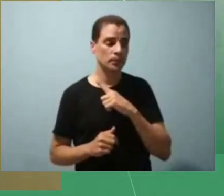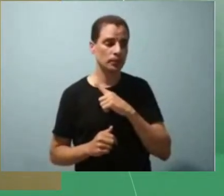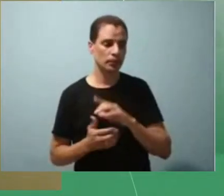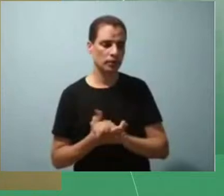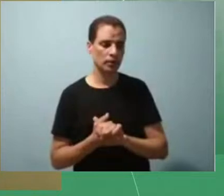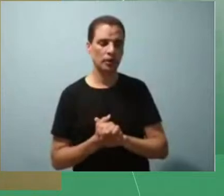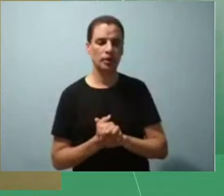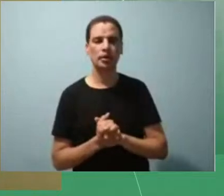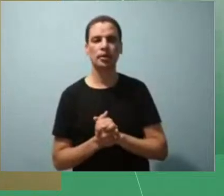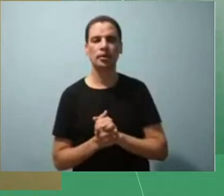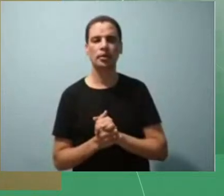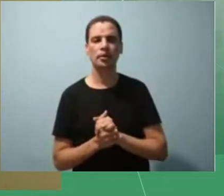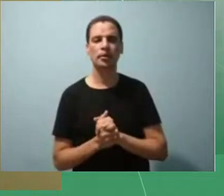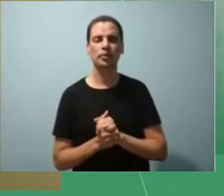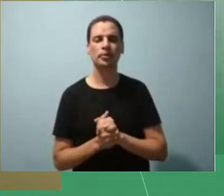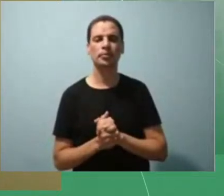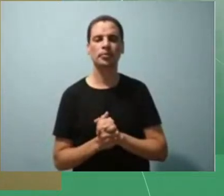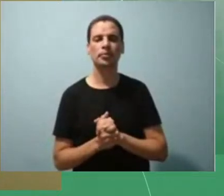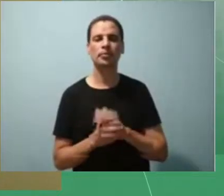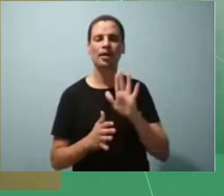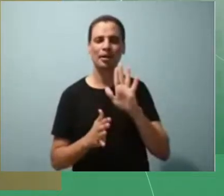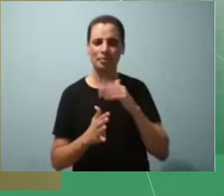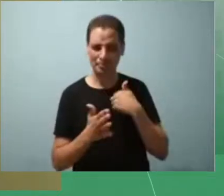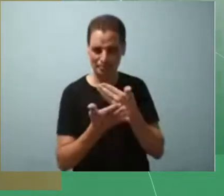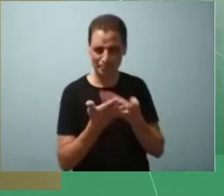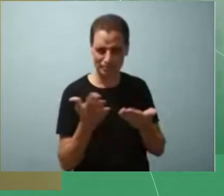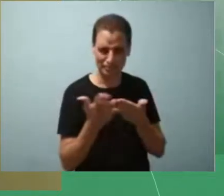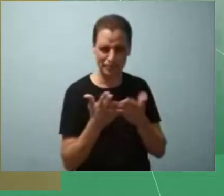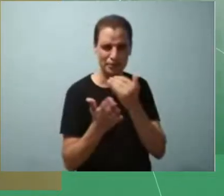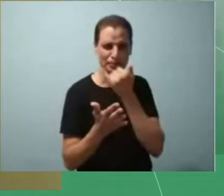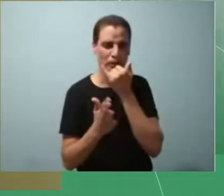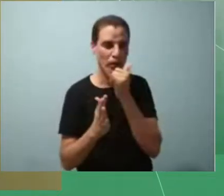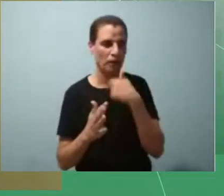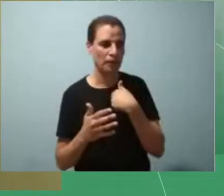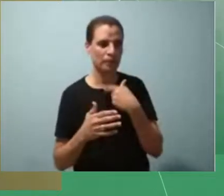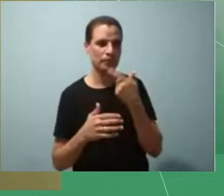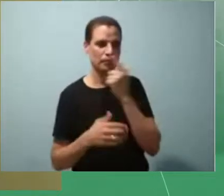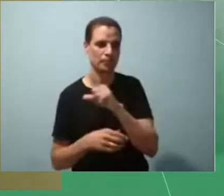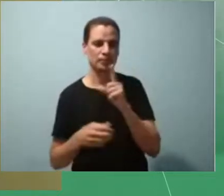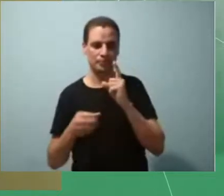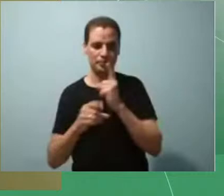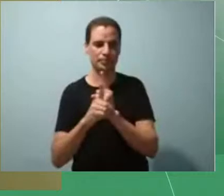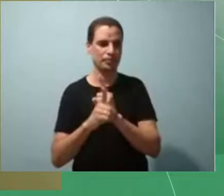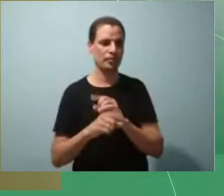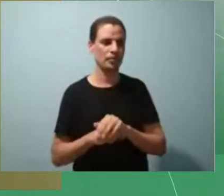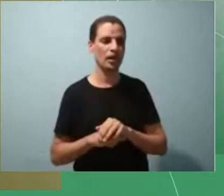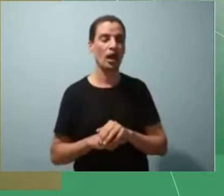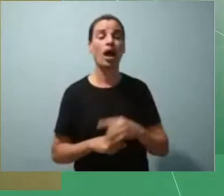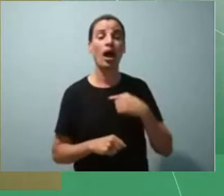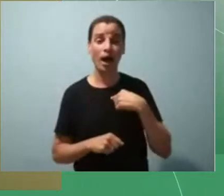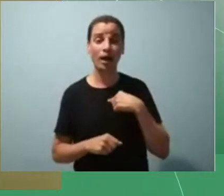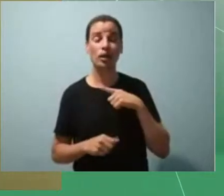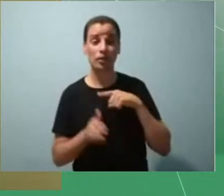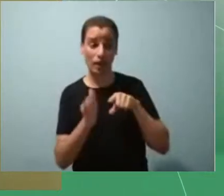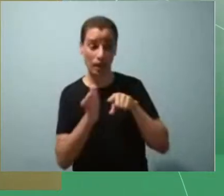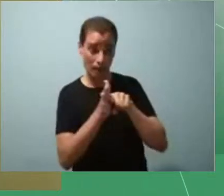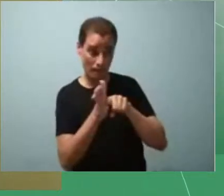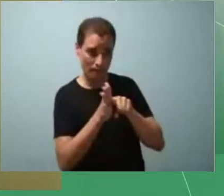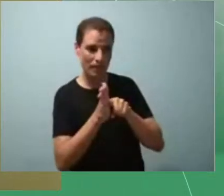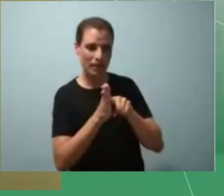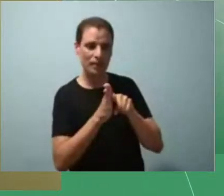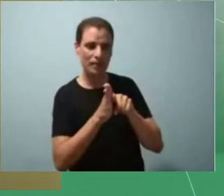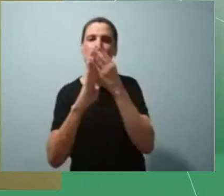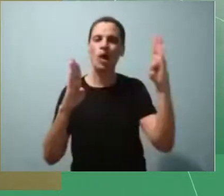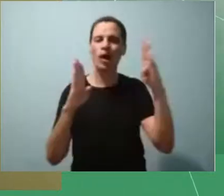Me perdi aqui um pouco, deixa eu me localizar. Ah, tá. Eu tenho a pesquisa bibliográfica em andamento, e parte da